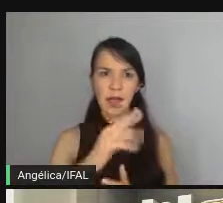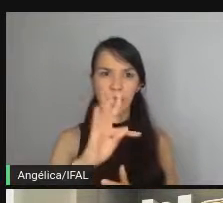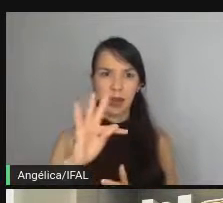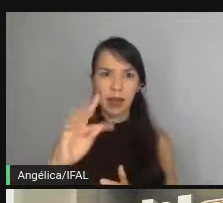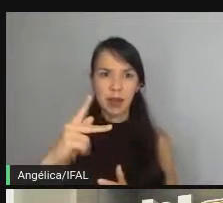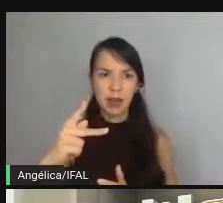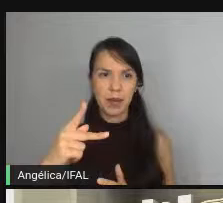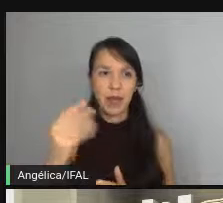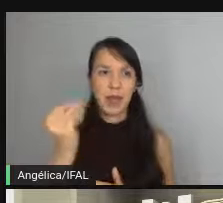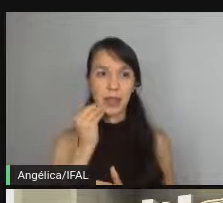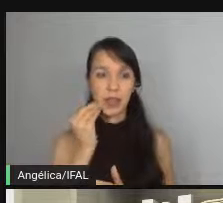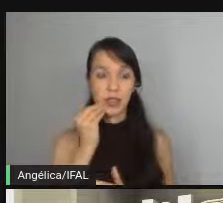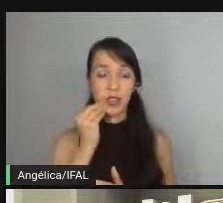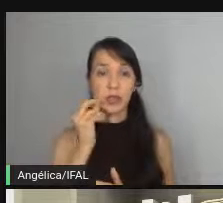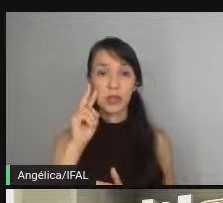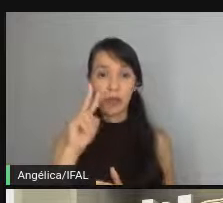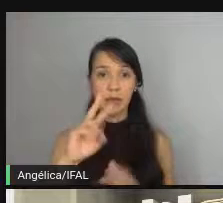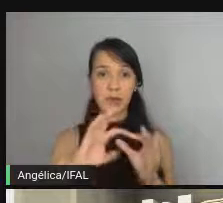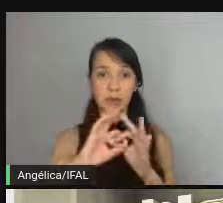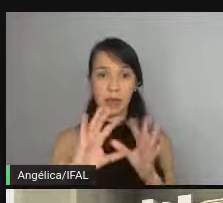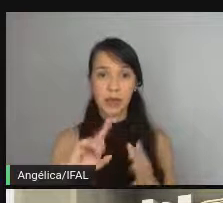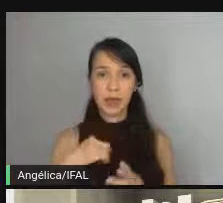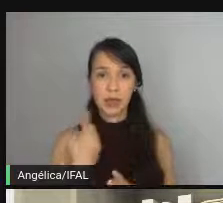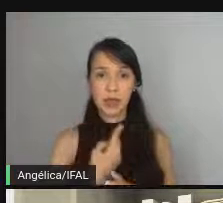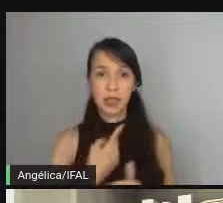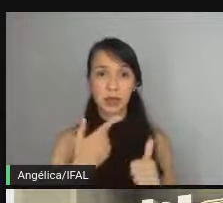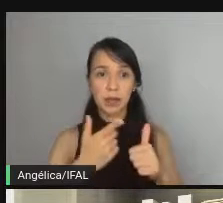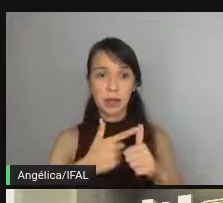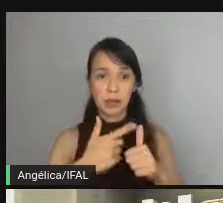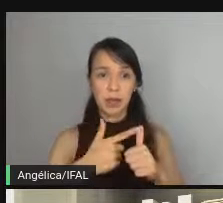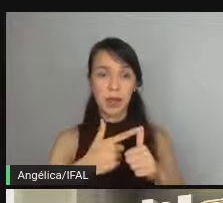né que permite a gente primeiro